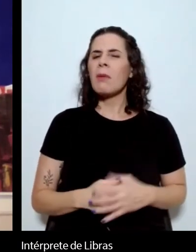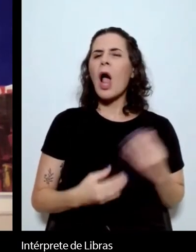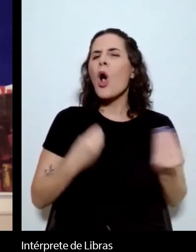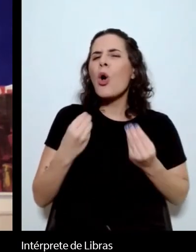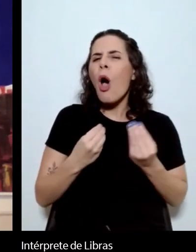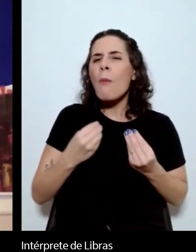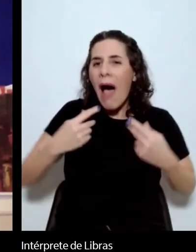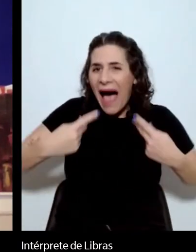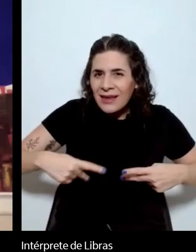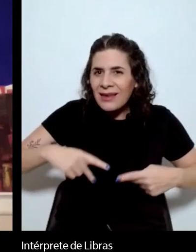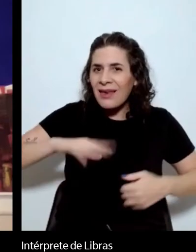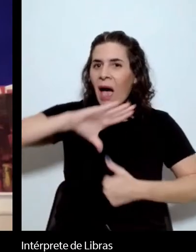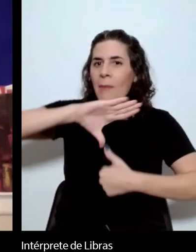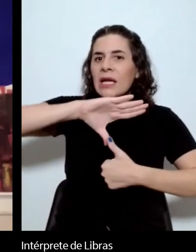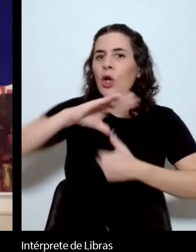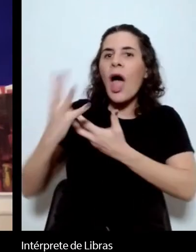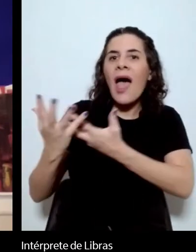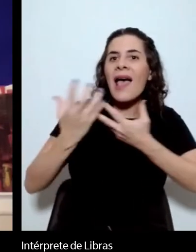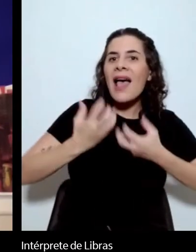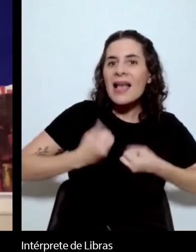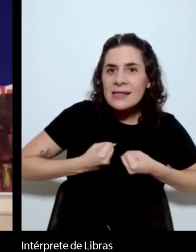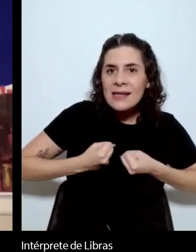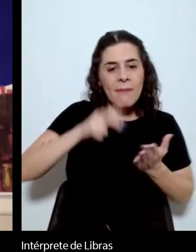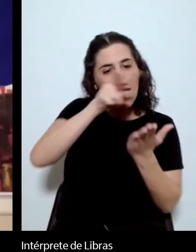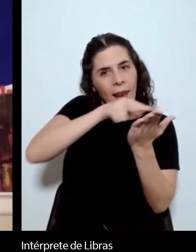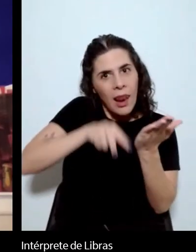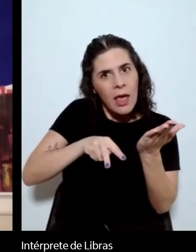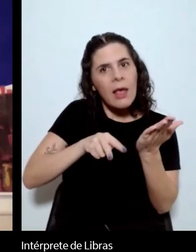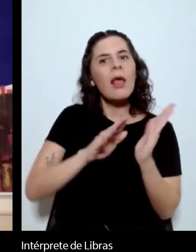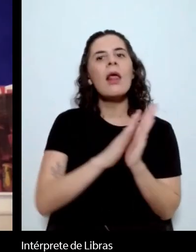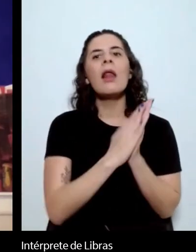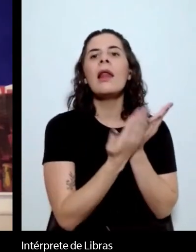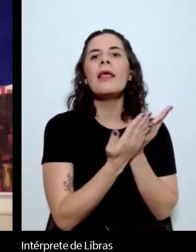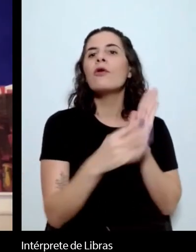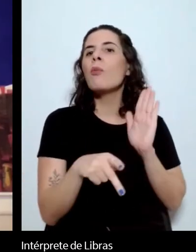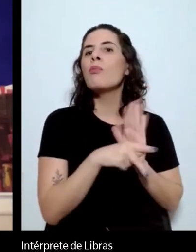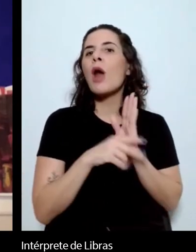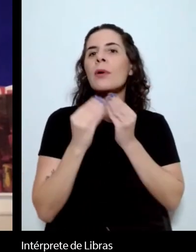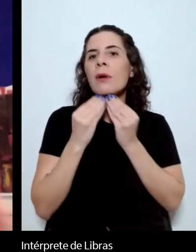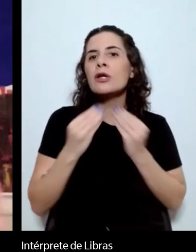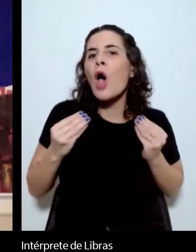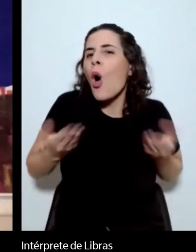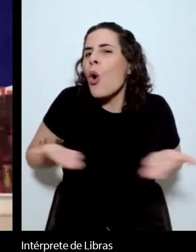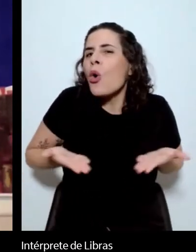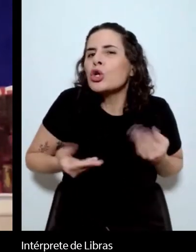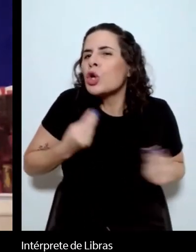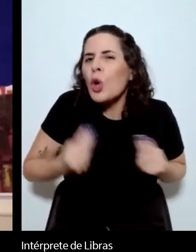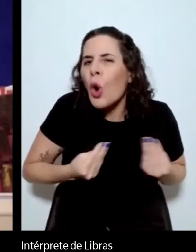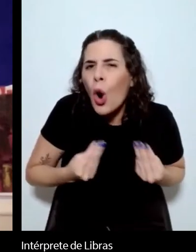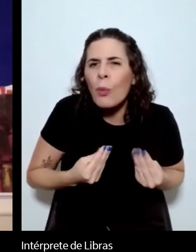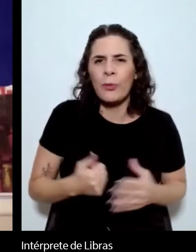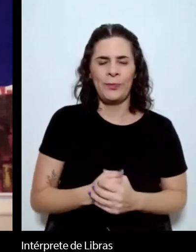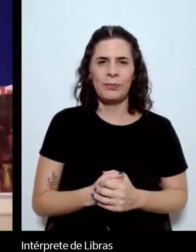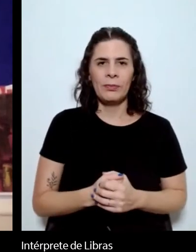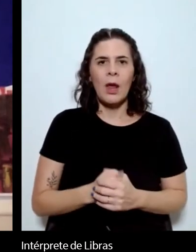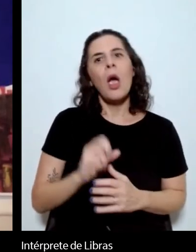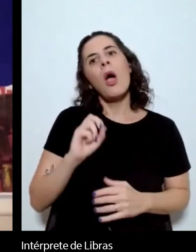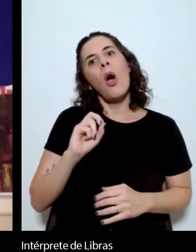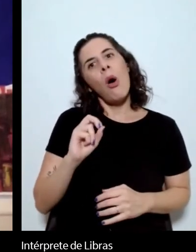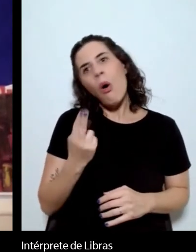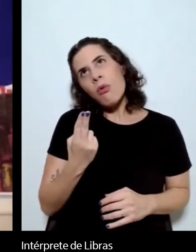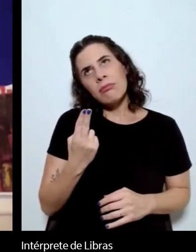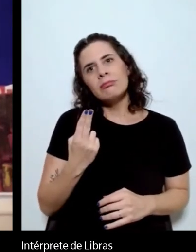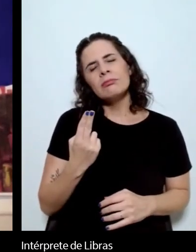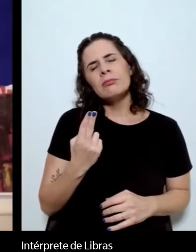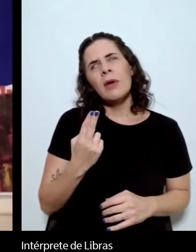situação atual da leitura de Machado de Assis aqui nos Estados Unidos e em língua linguística em geral?